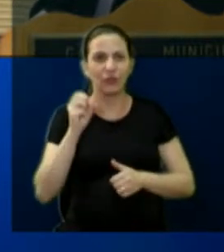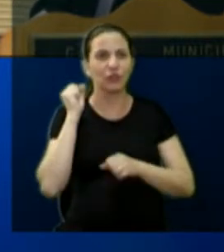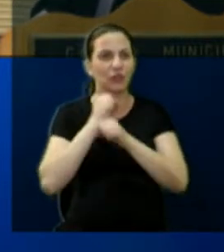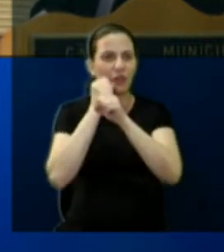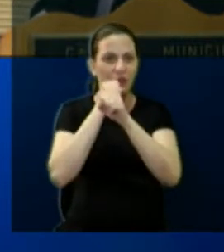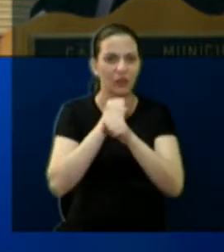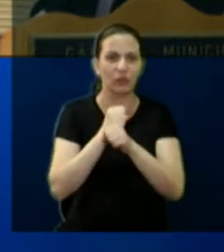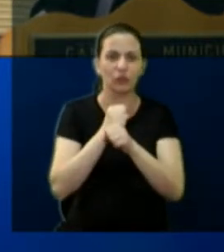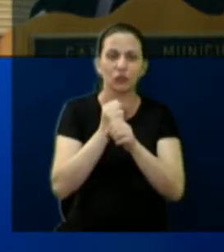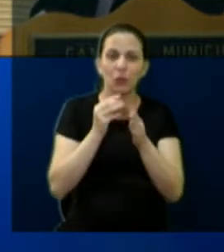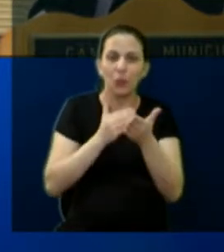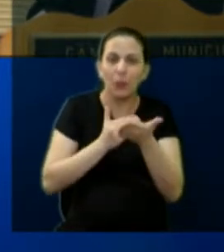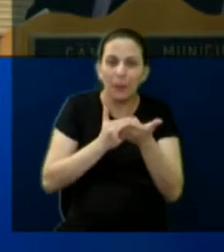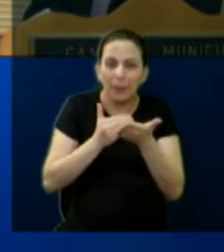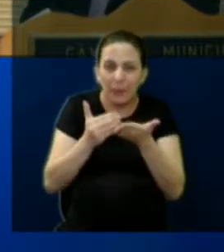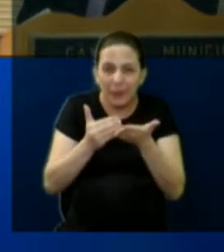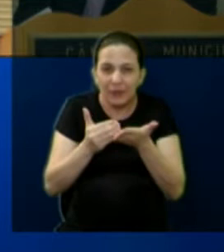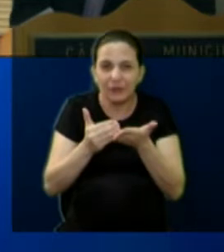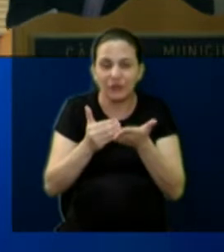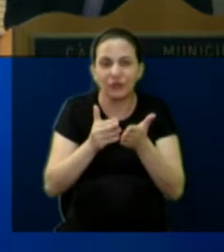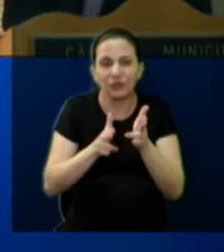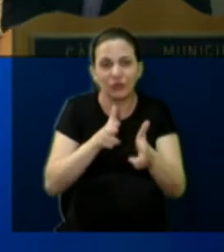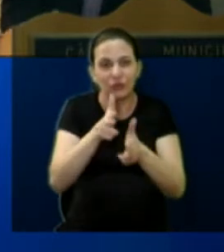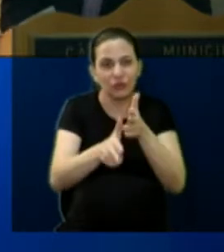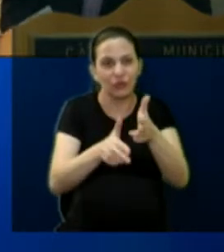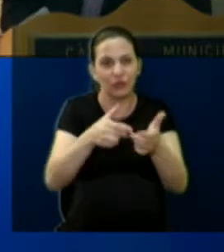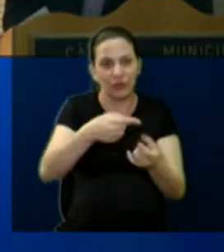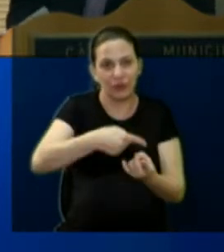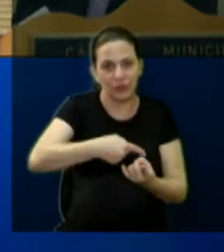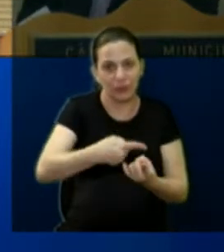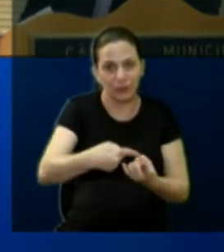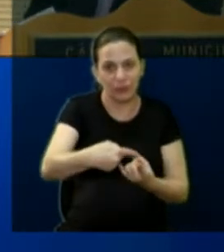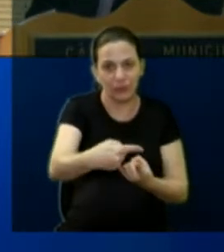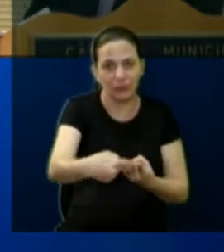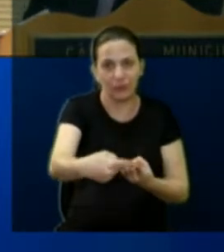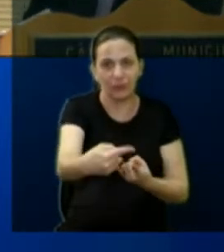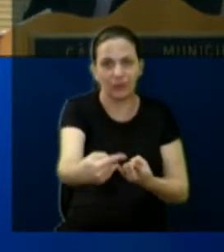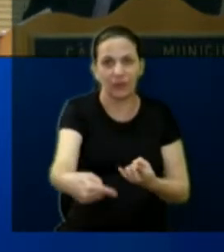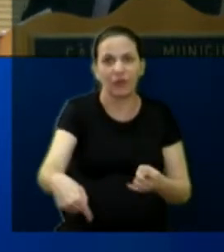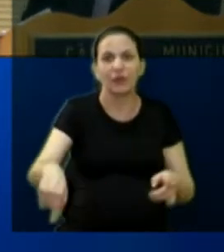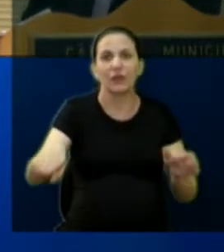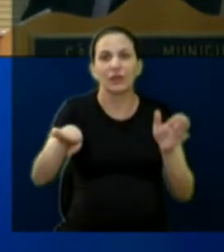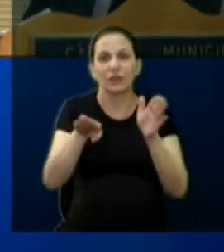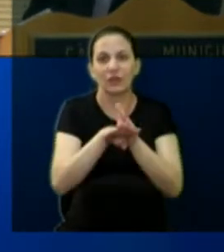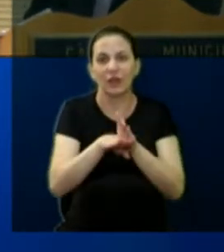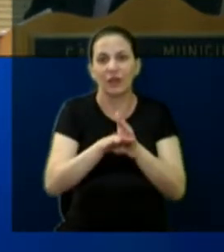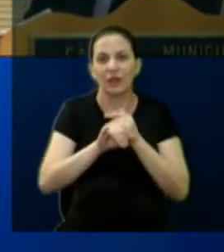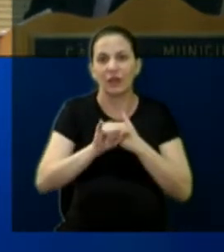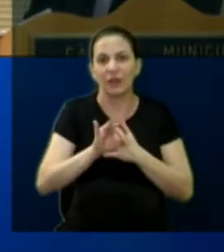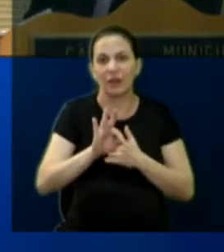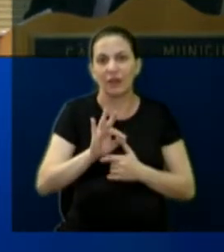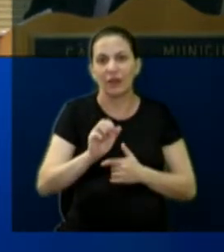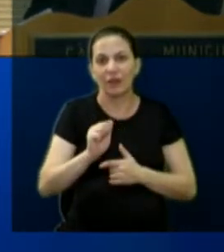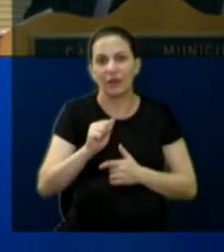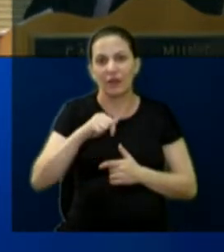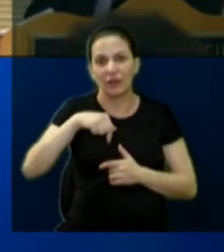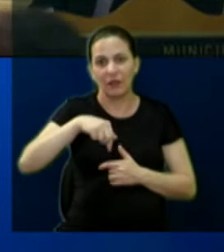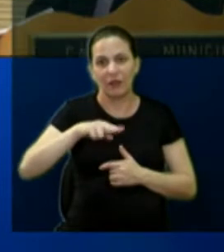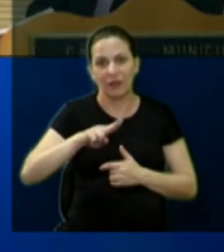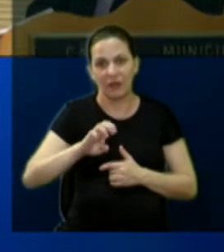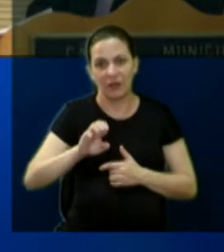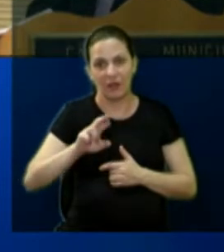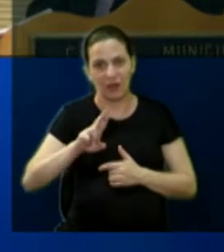primeiro trecho da estrada de ferro Araraquara, de Araraquara até a estação de Itaquerê, que é a atual Bueno do Andrade.